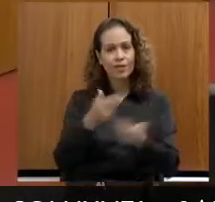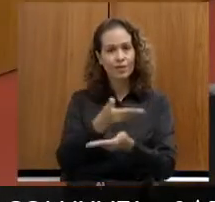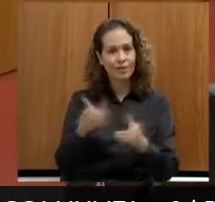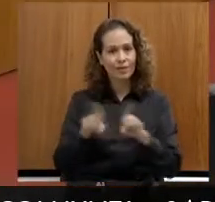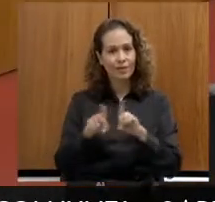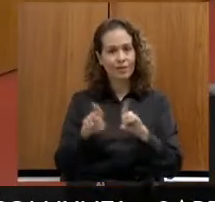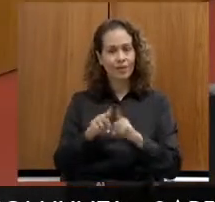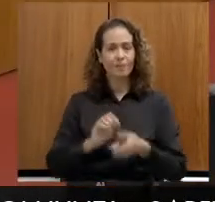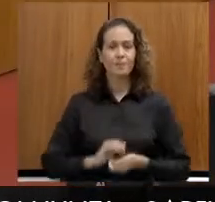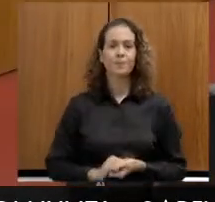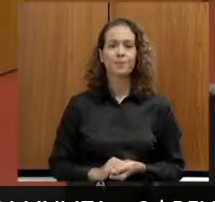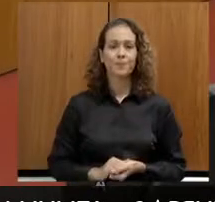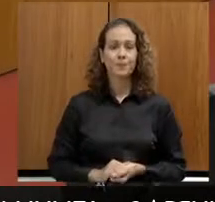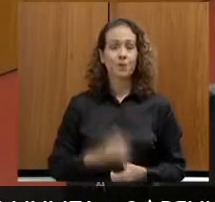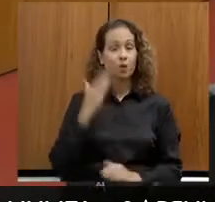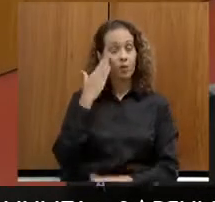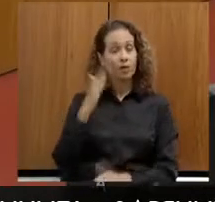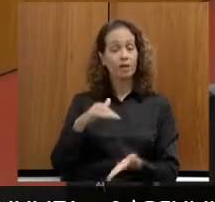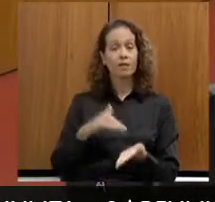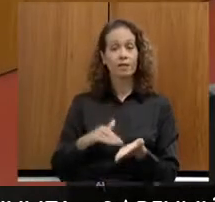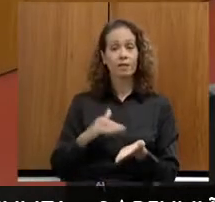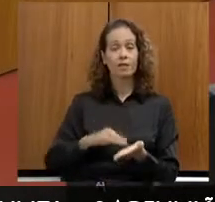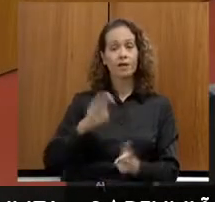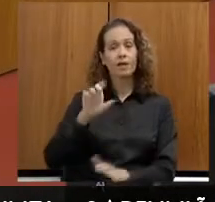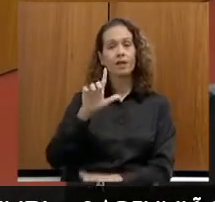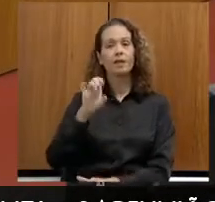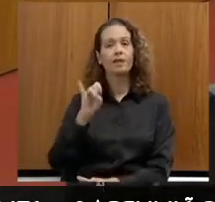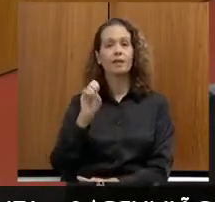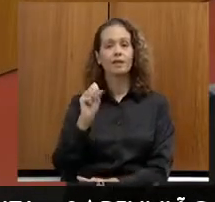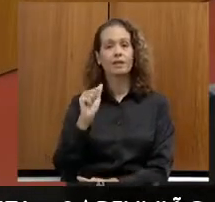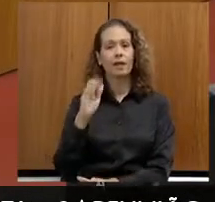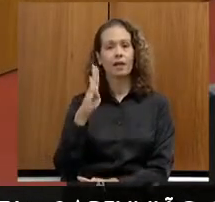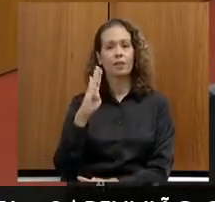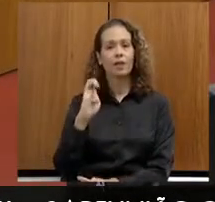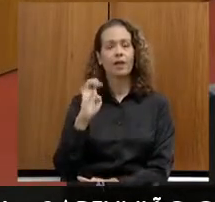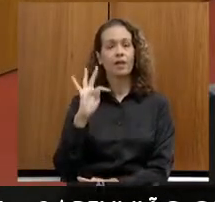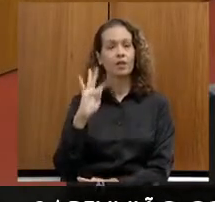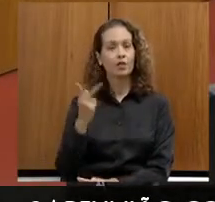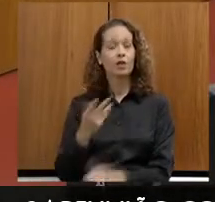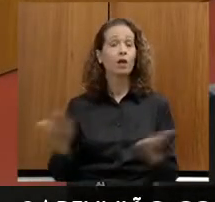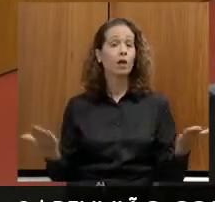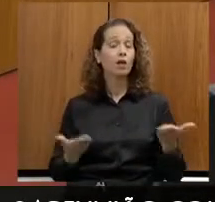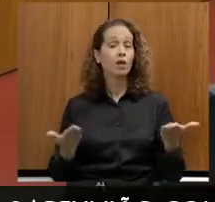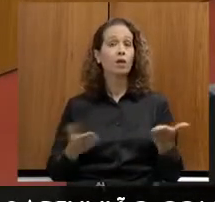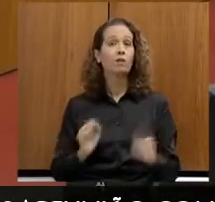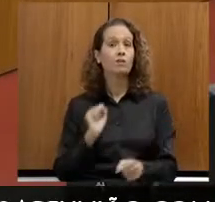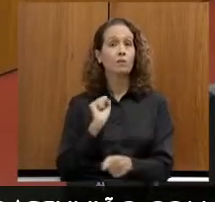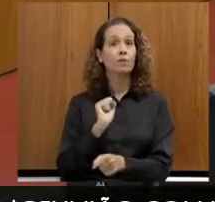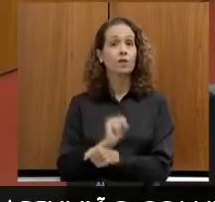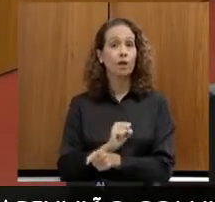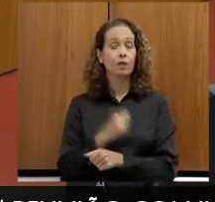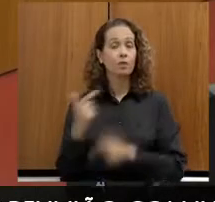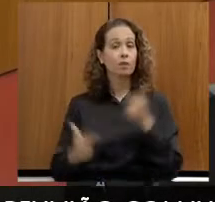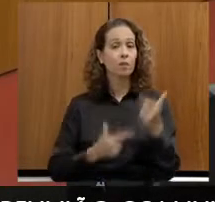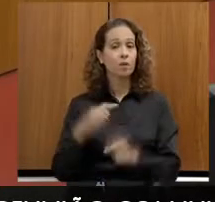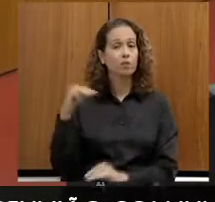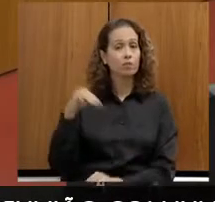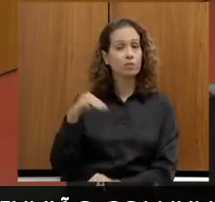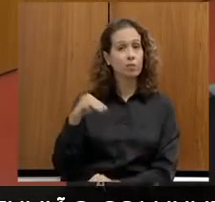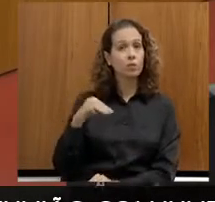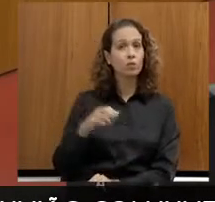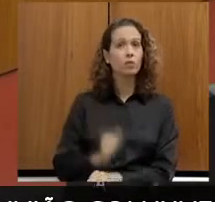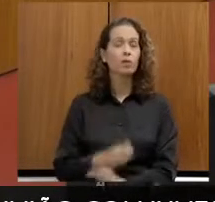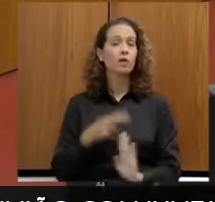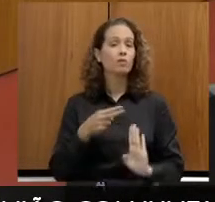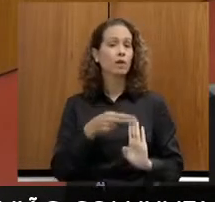Muito obrigado, a secretária Elisabeth Chucá. Eu vou suspender os trabalhos por alguns minutos para uma resolução aqui